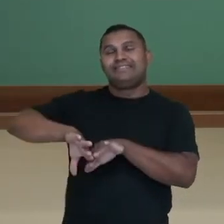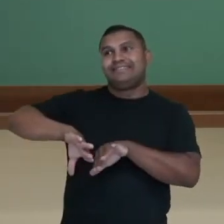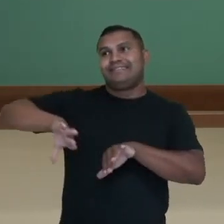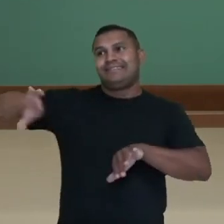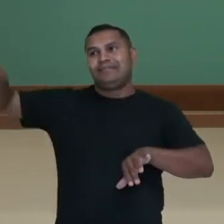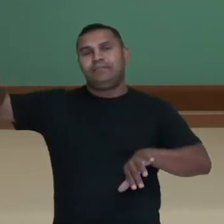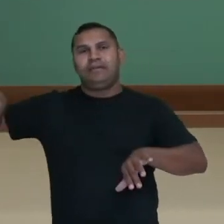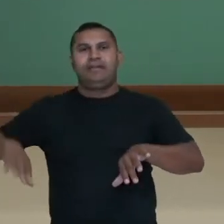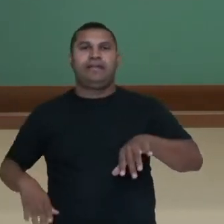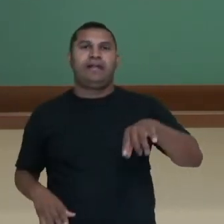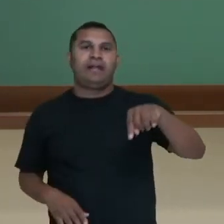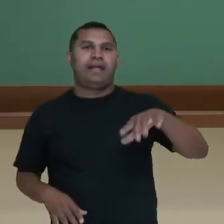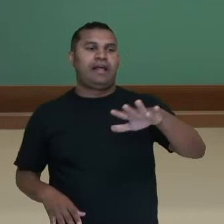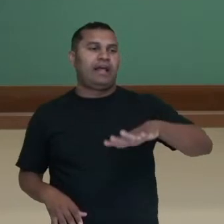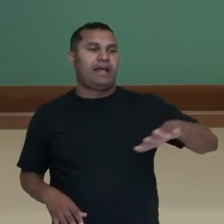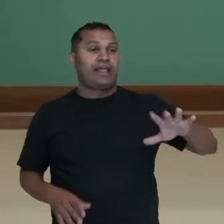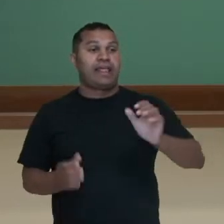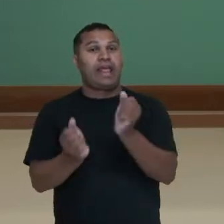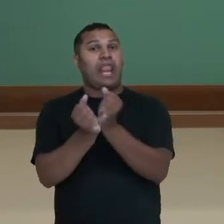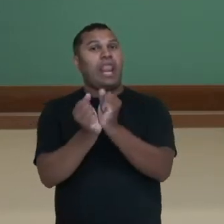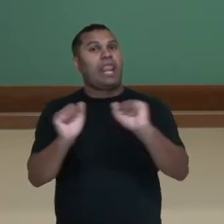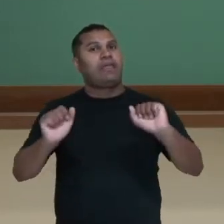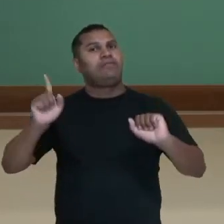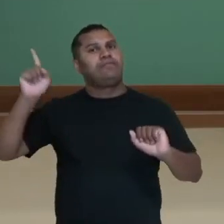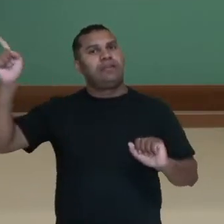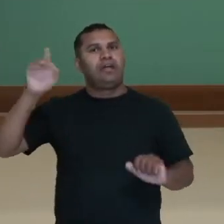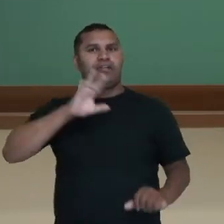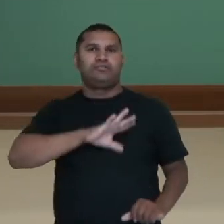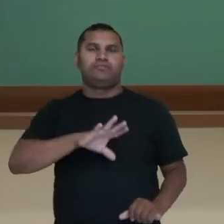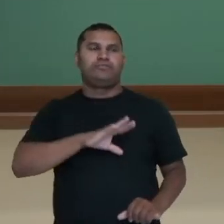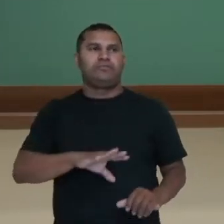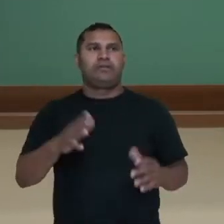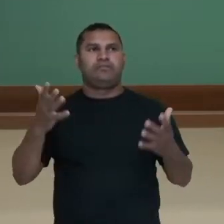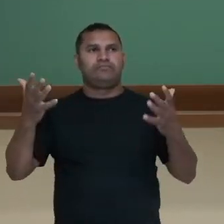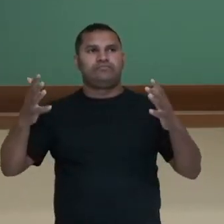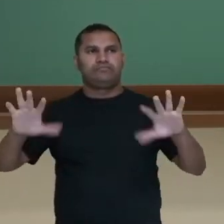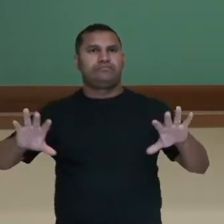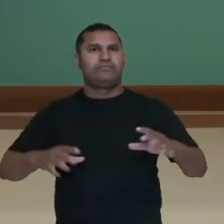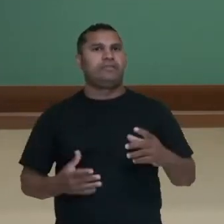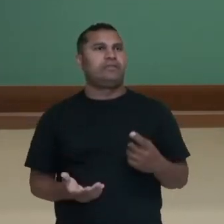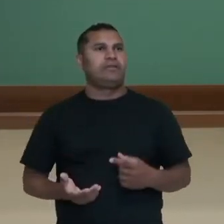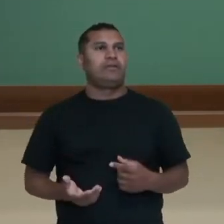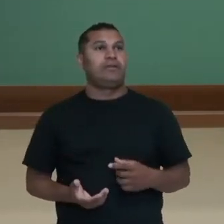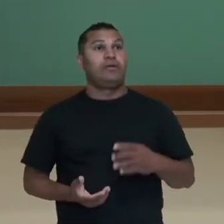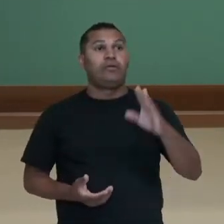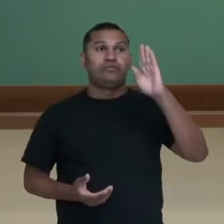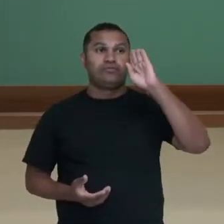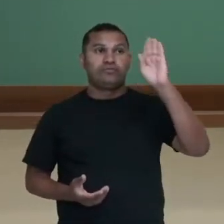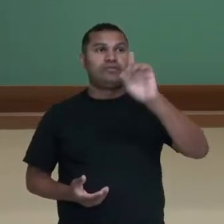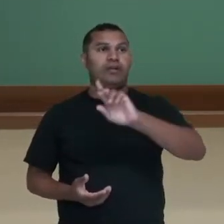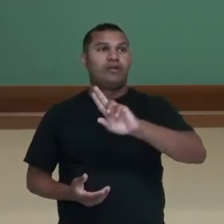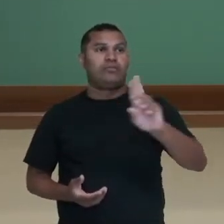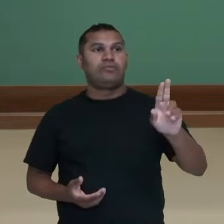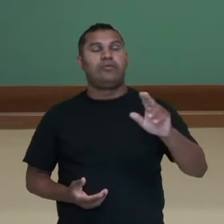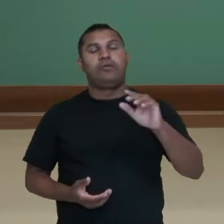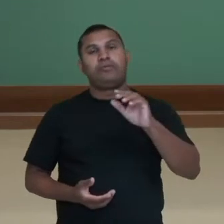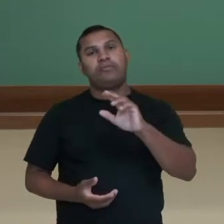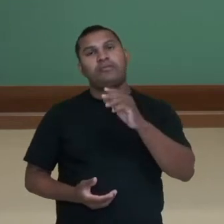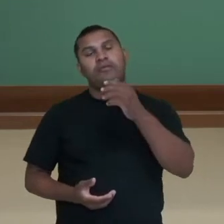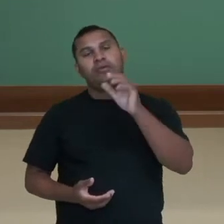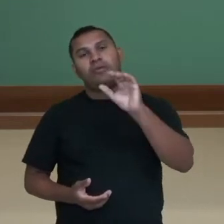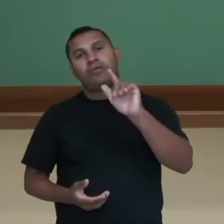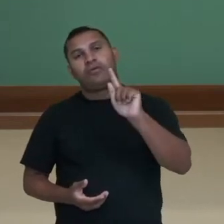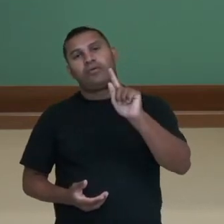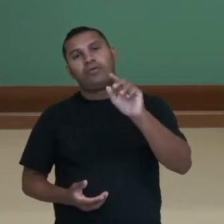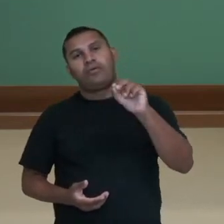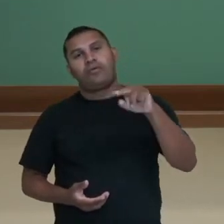Nos principais nomes da conjuração, nós vamos ter aí alguns nomes da literatura nacional, como Tomás Antônio Gonzaga, mas o nome